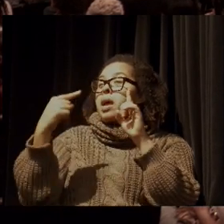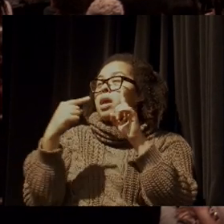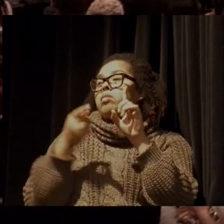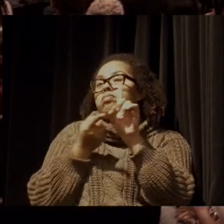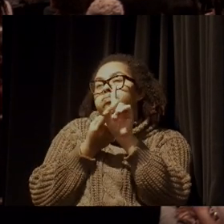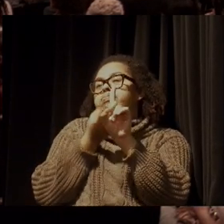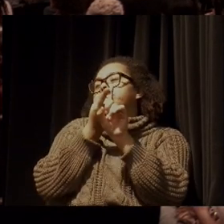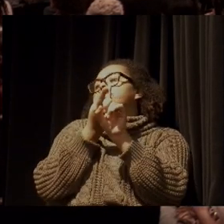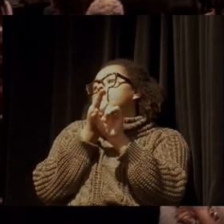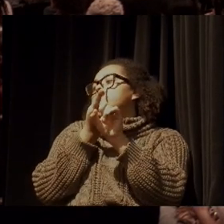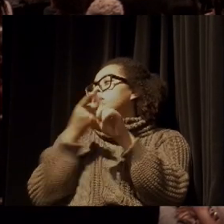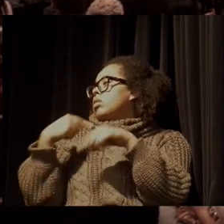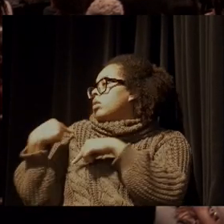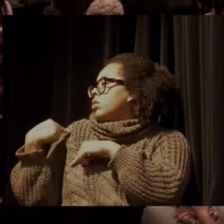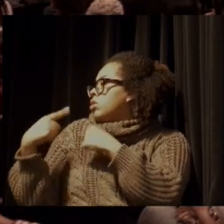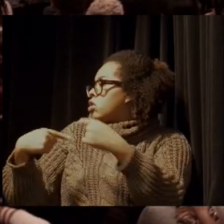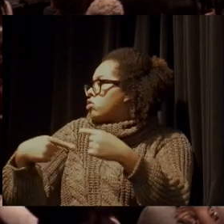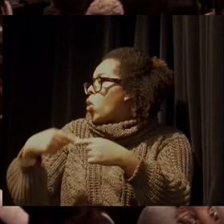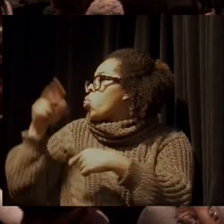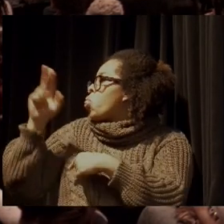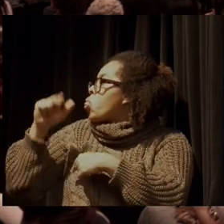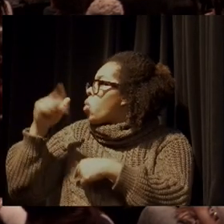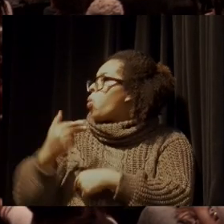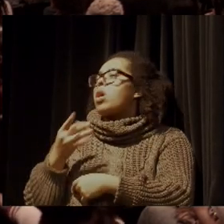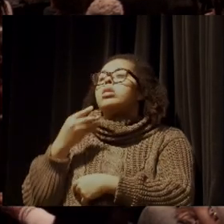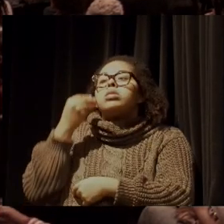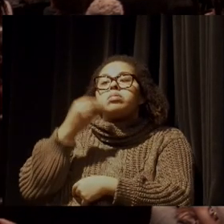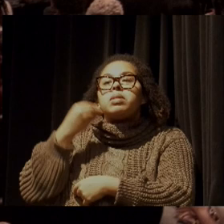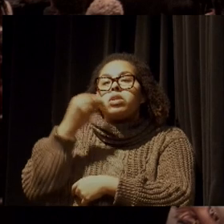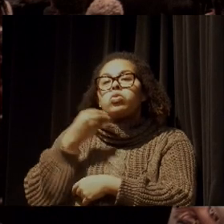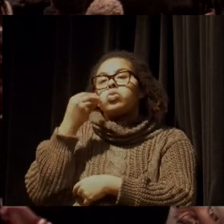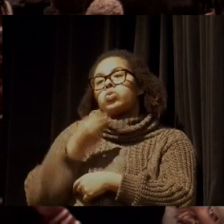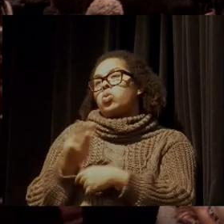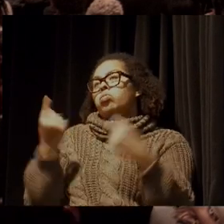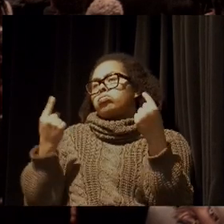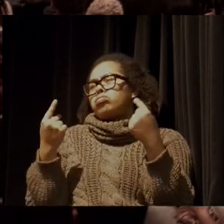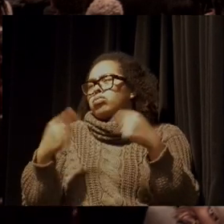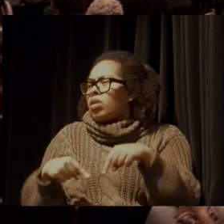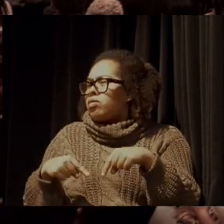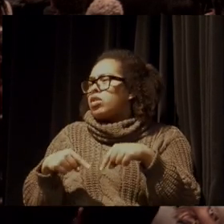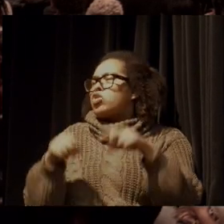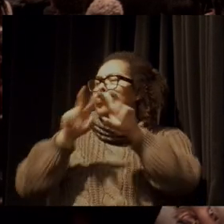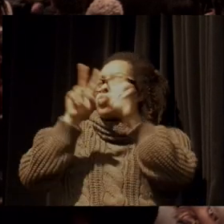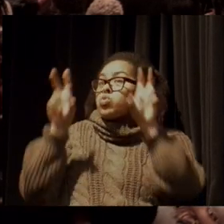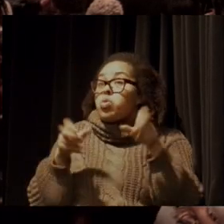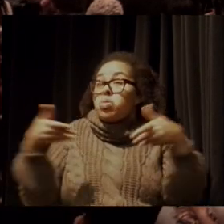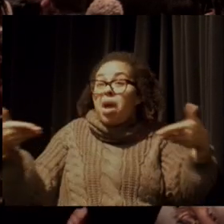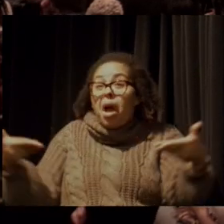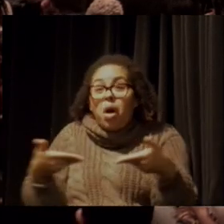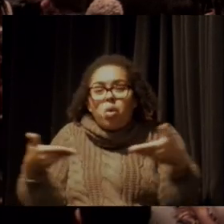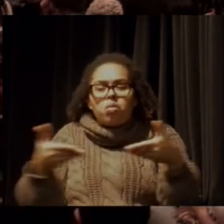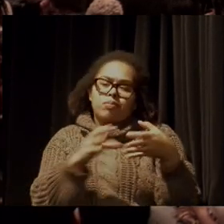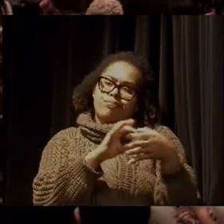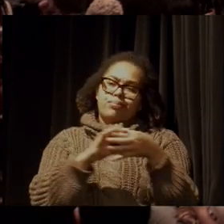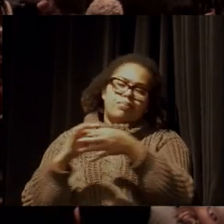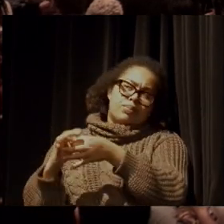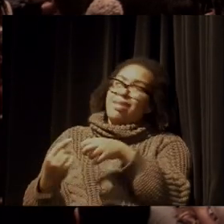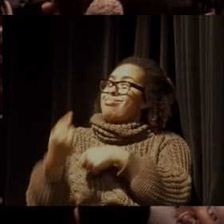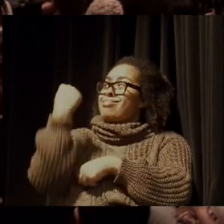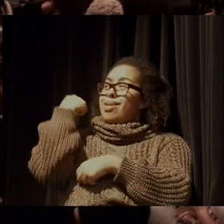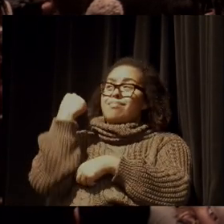geração viveu, na verdade, um desafio da magnitude que nós estamos vivendo hoje.